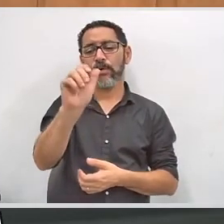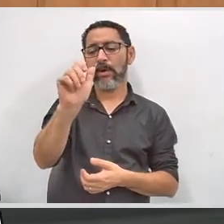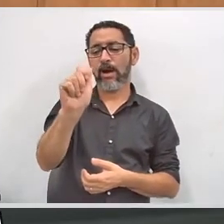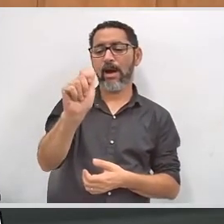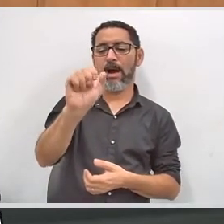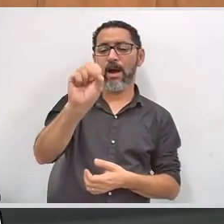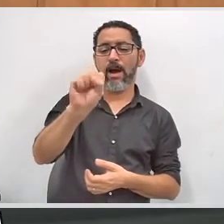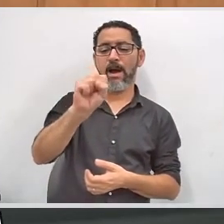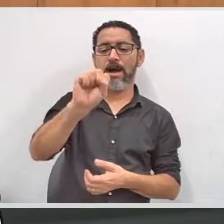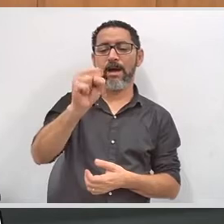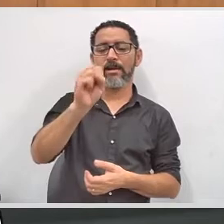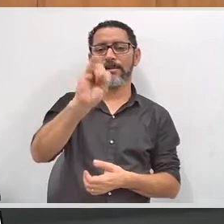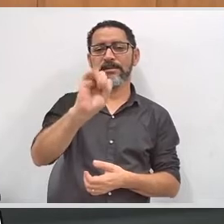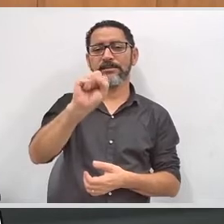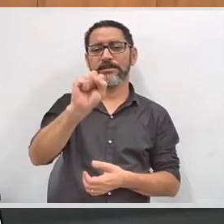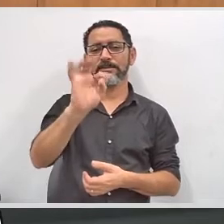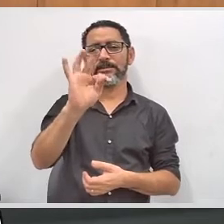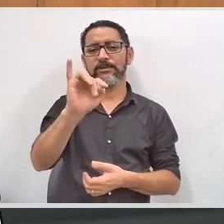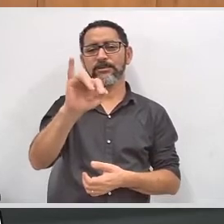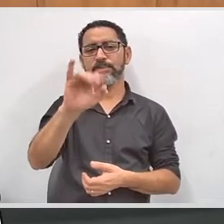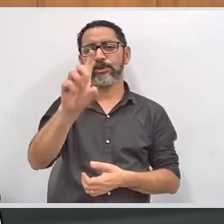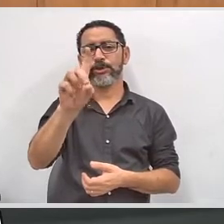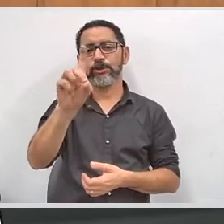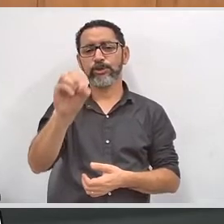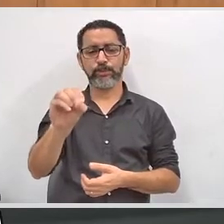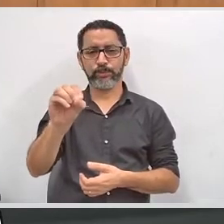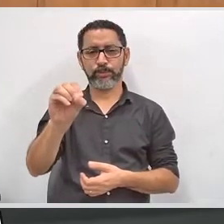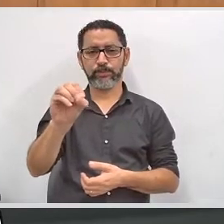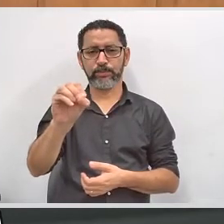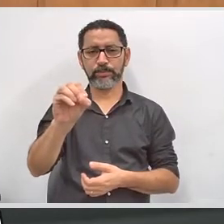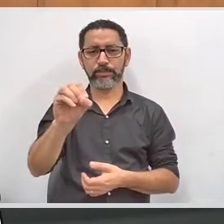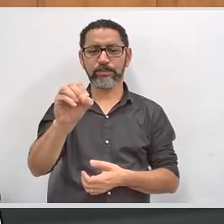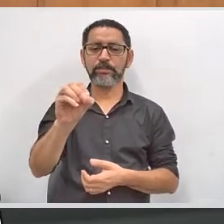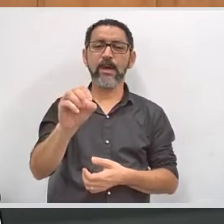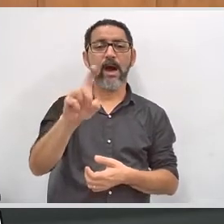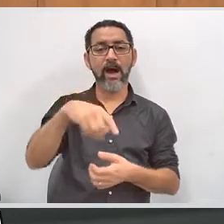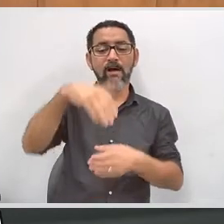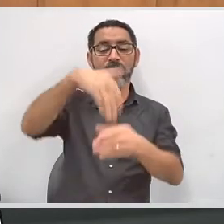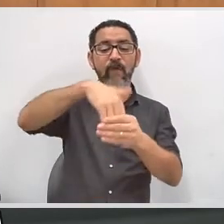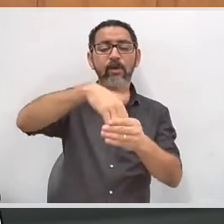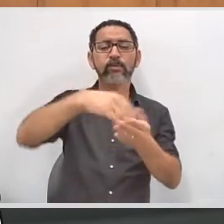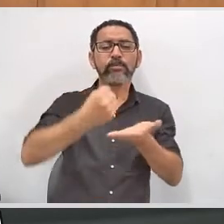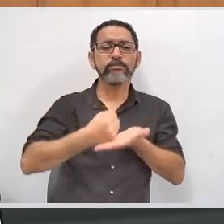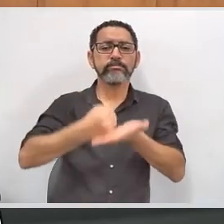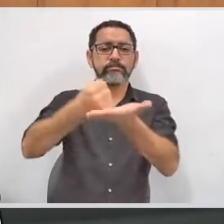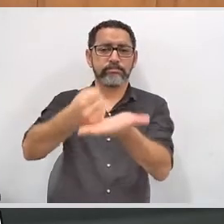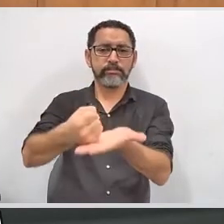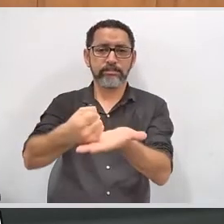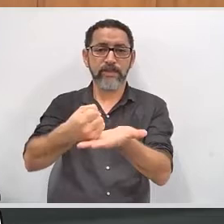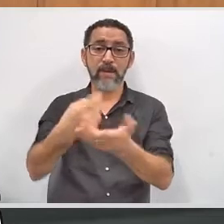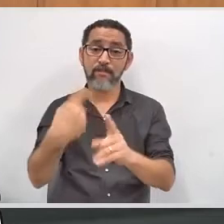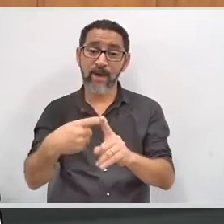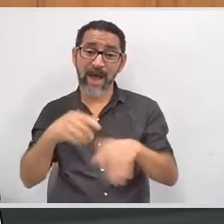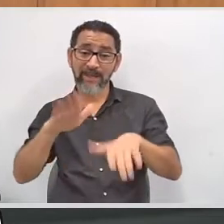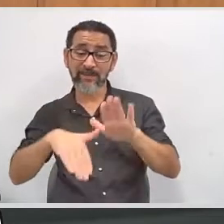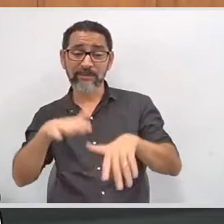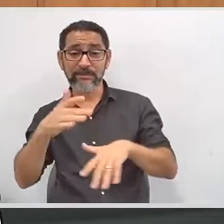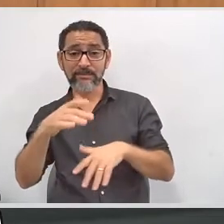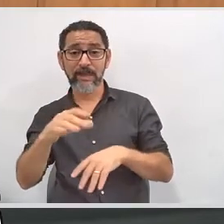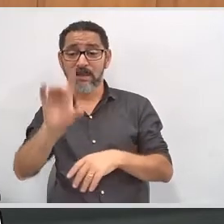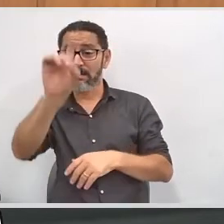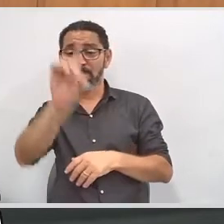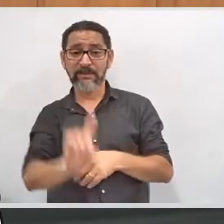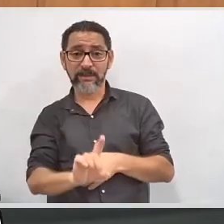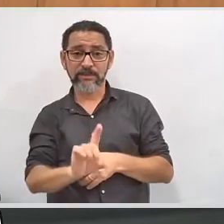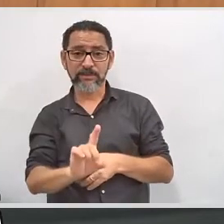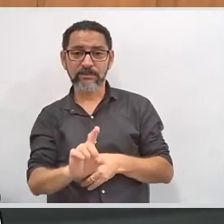ele significa que a pessoa que tem dificuldade de locomoção, ela pode contar com uma outra pessoa para auxiliá-lo no momento